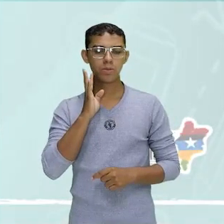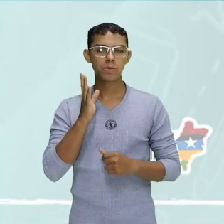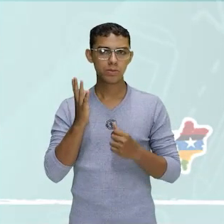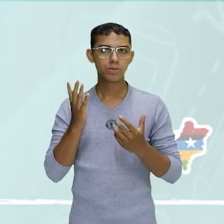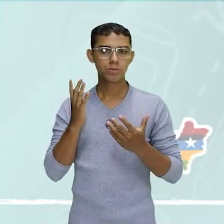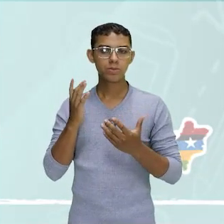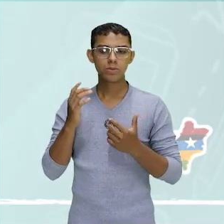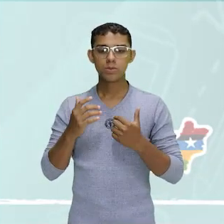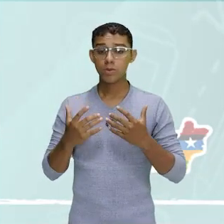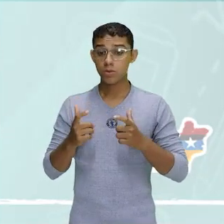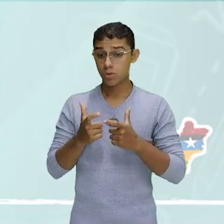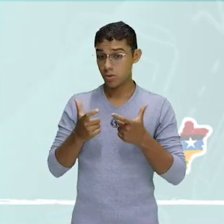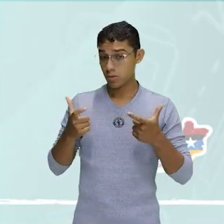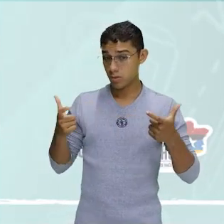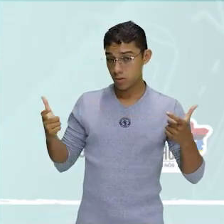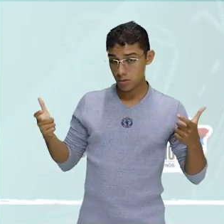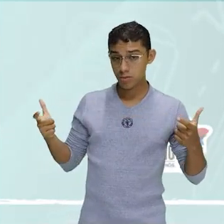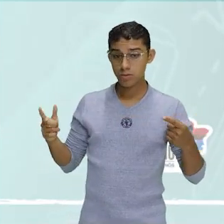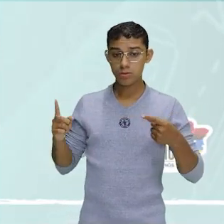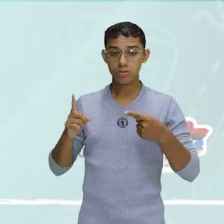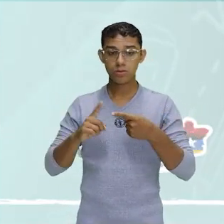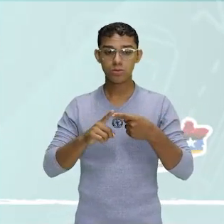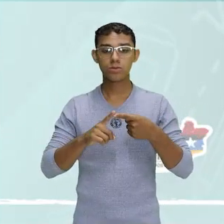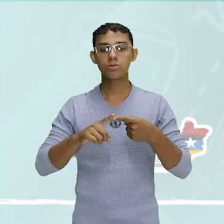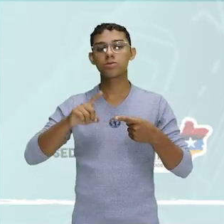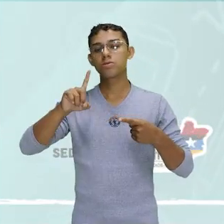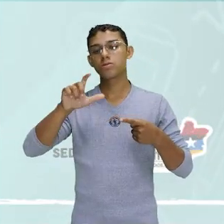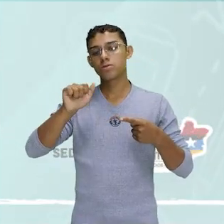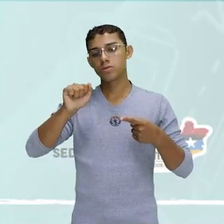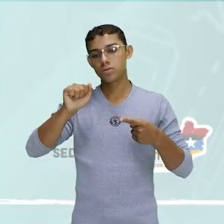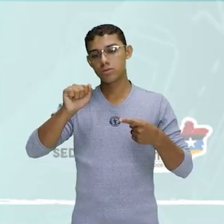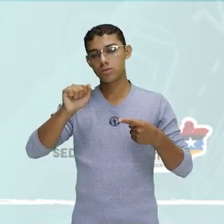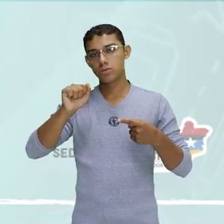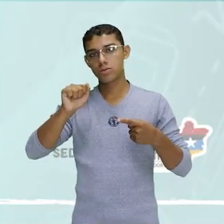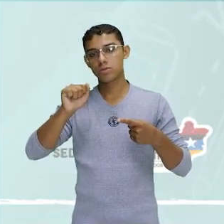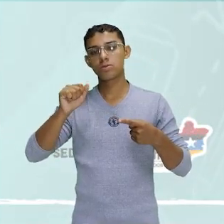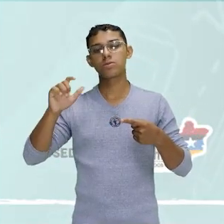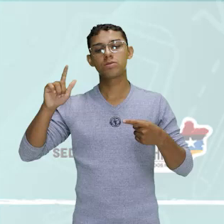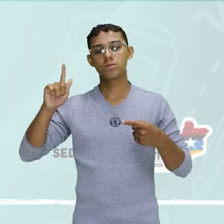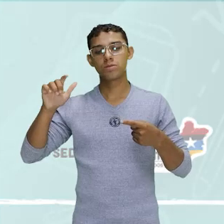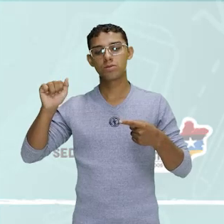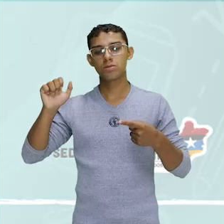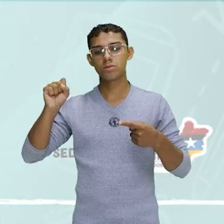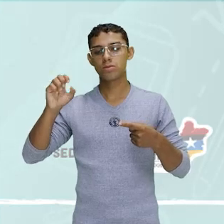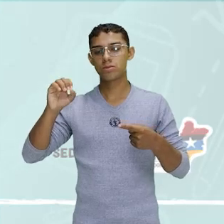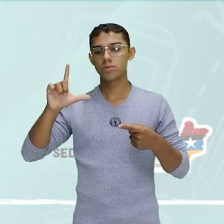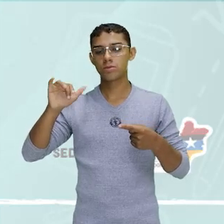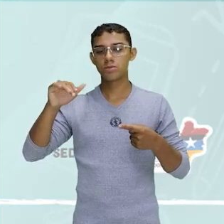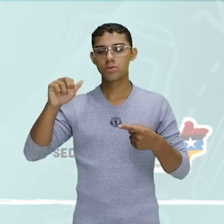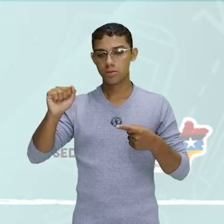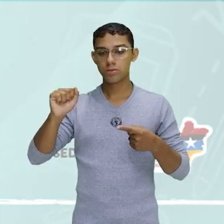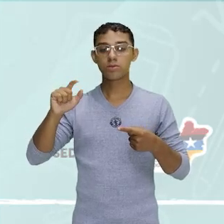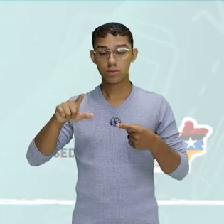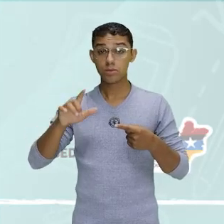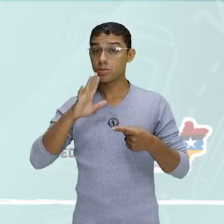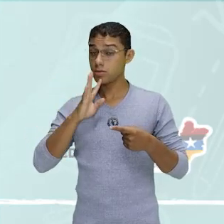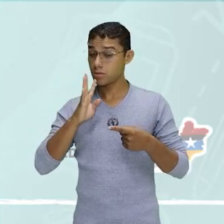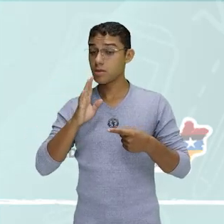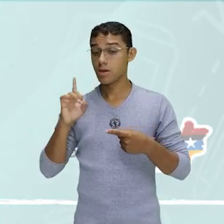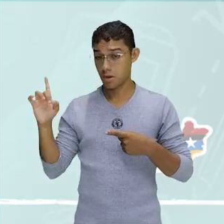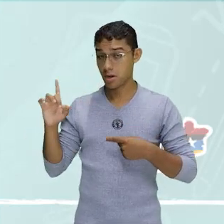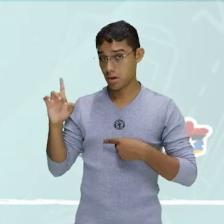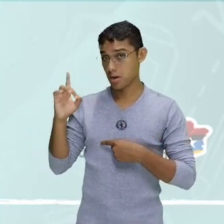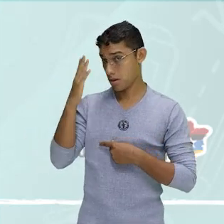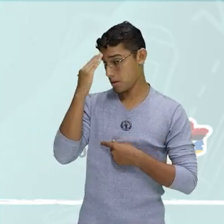êxitos do reggaeton, como La Gasolina, começamos a conversar agora, começaram a entender o ritmo que eu tô falando,